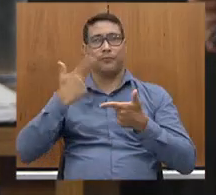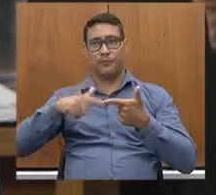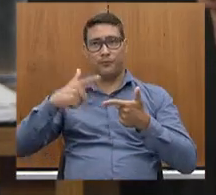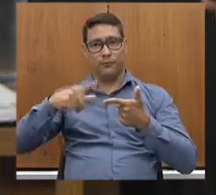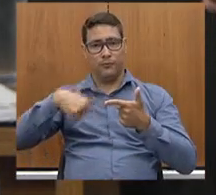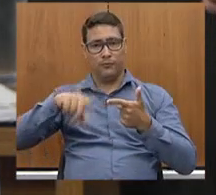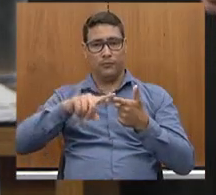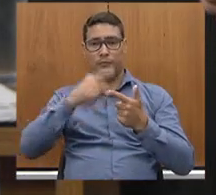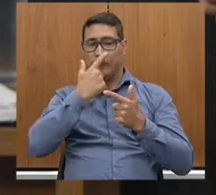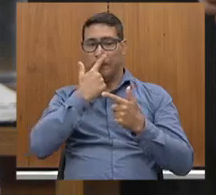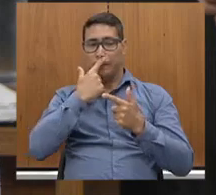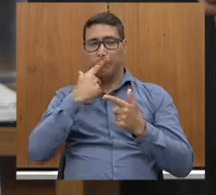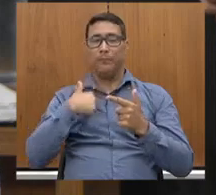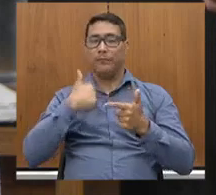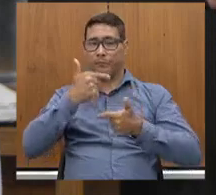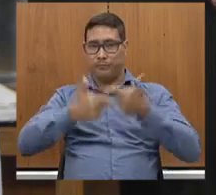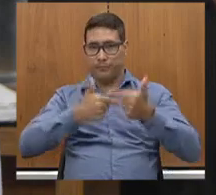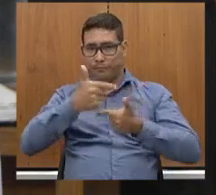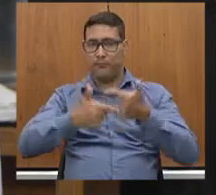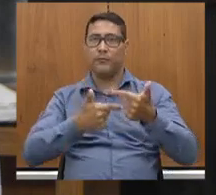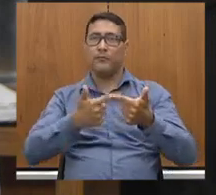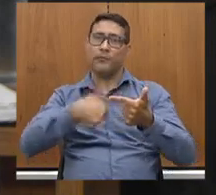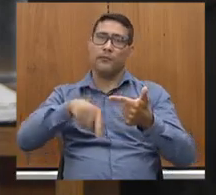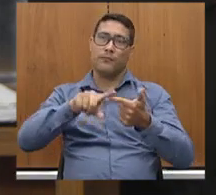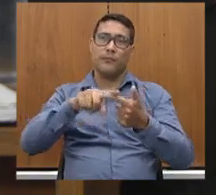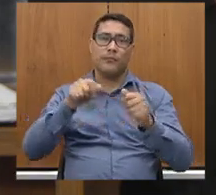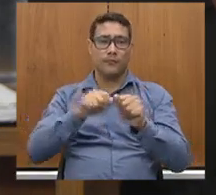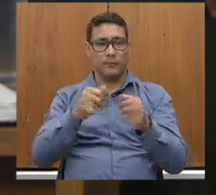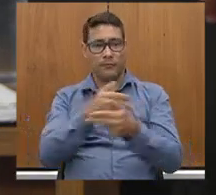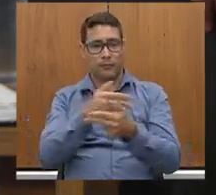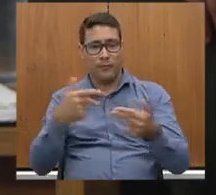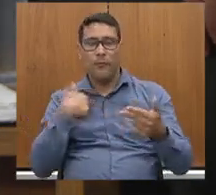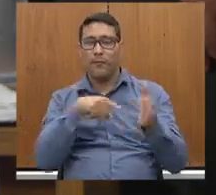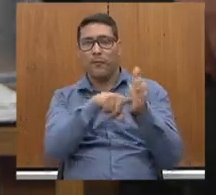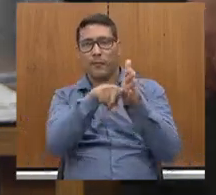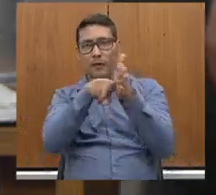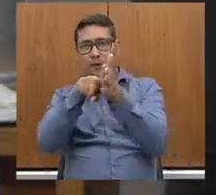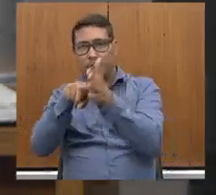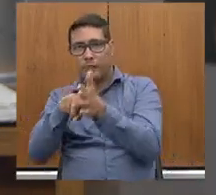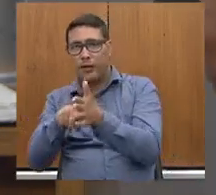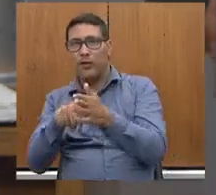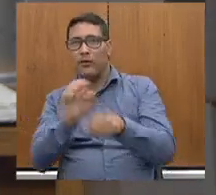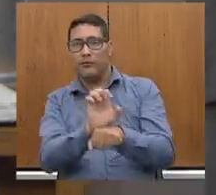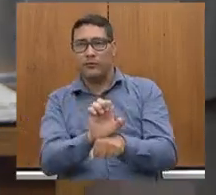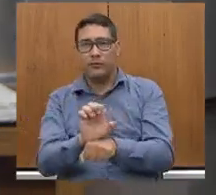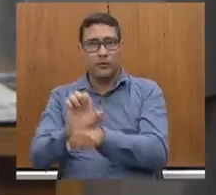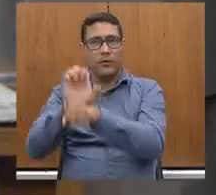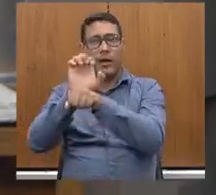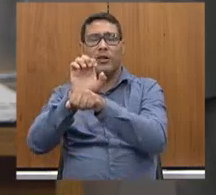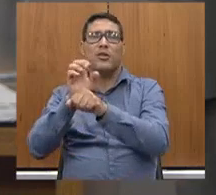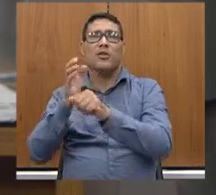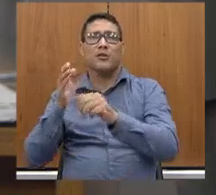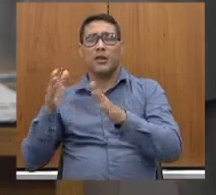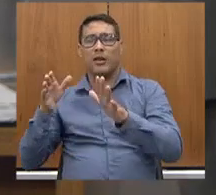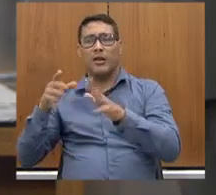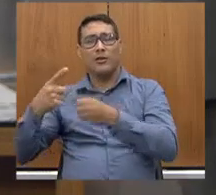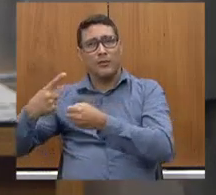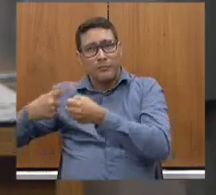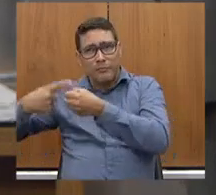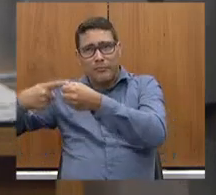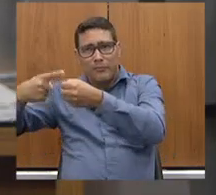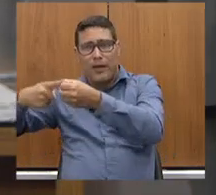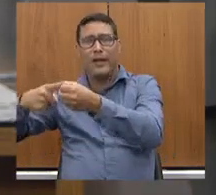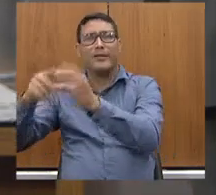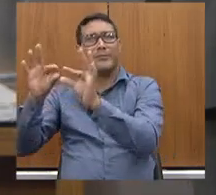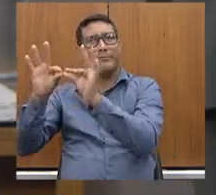E o trabalho que os senhores fazem fiscalizando, rodando o Estado, chegando nas comunidades mais distantes, permite a